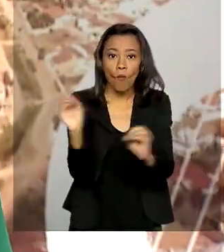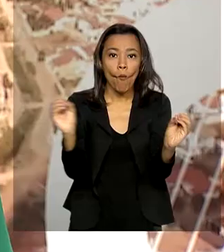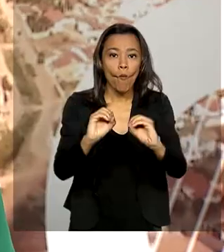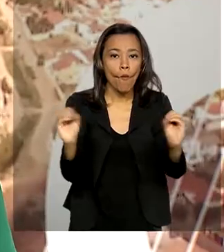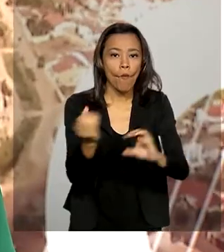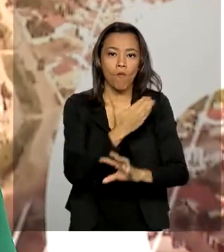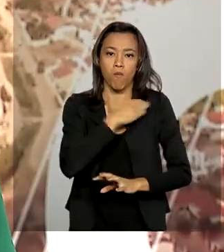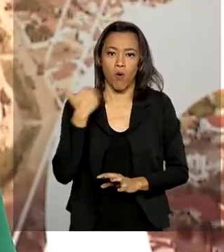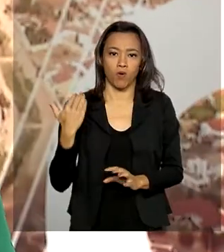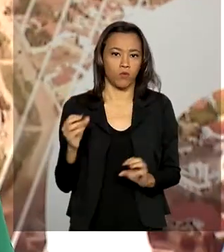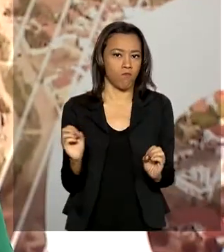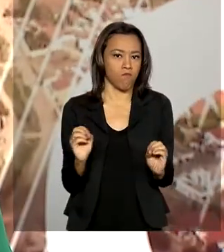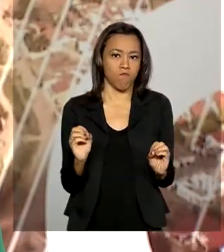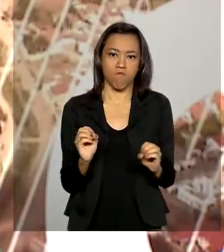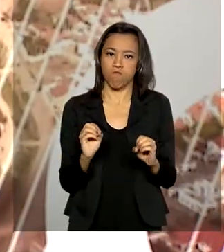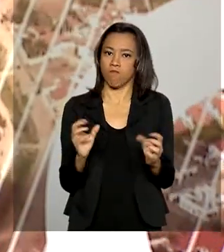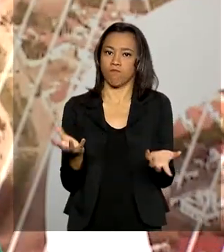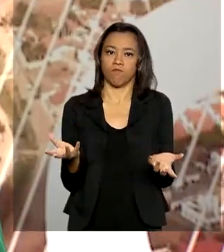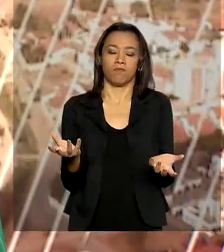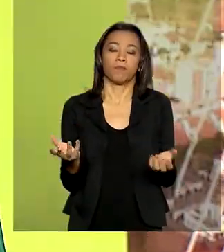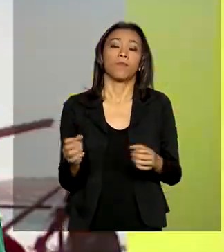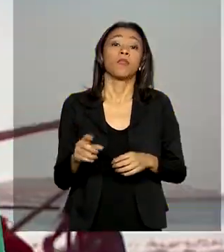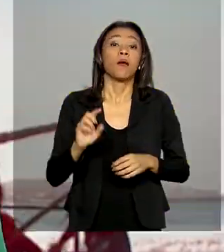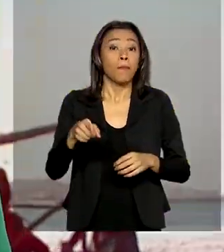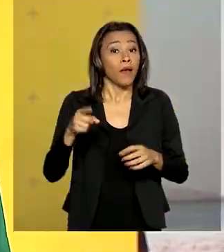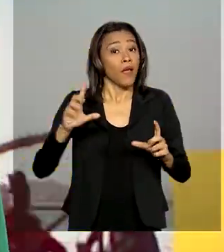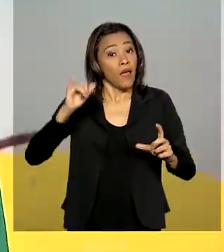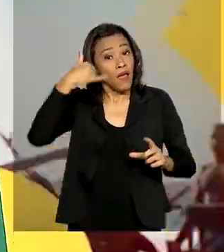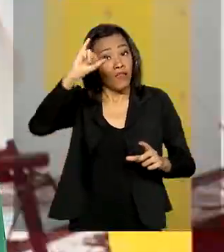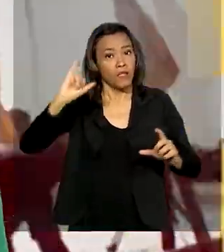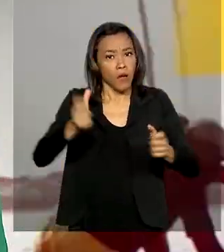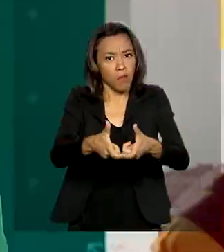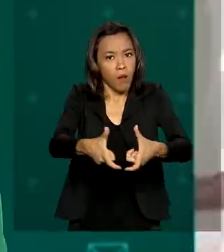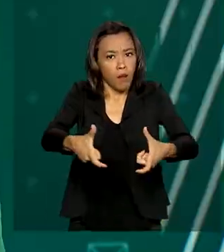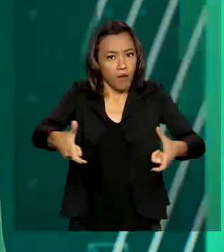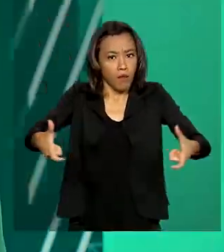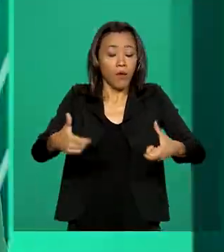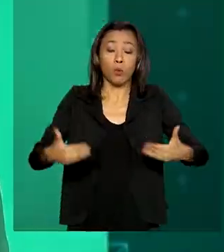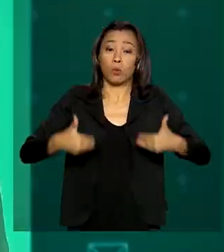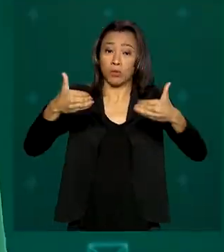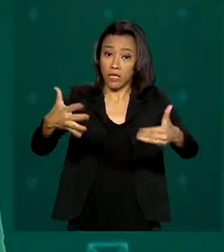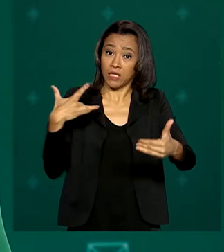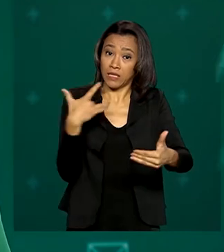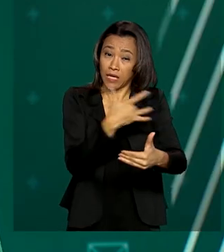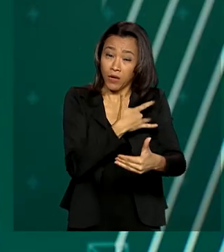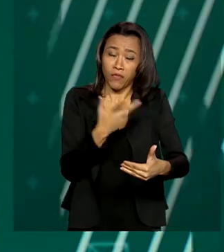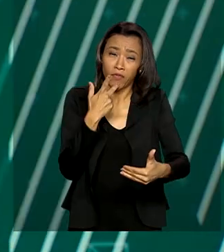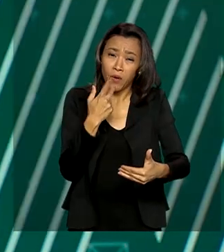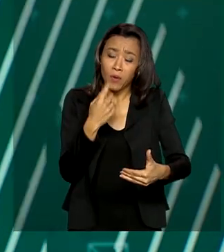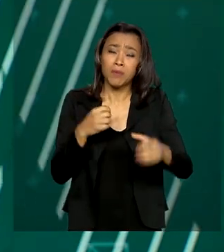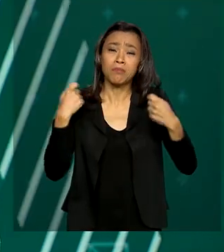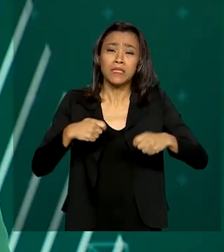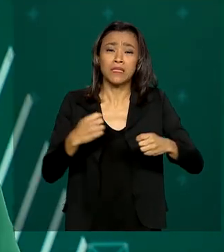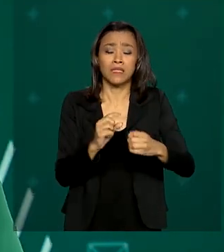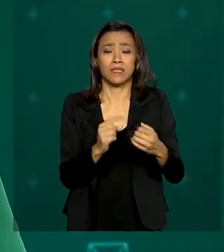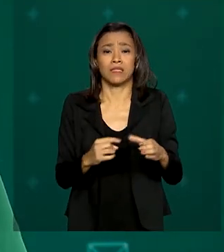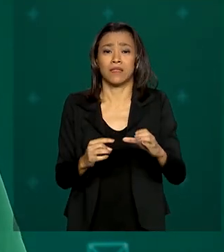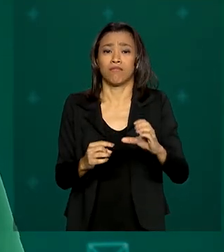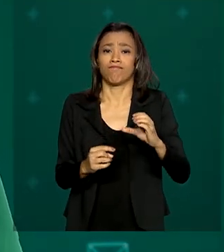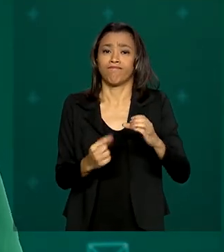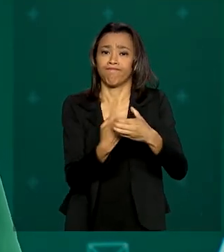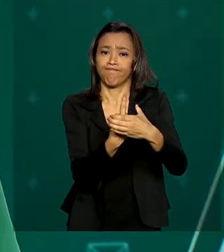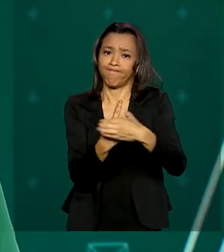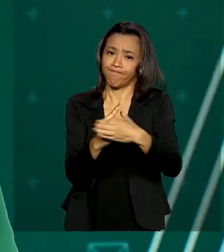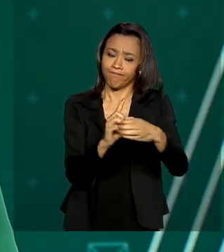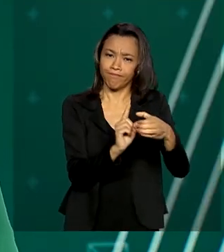mortes pela doença. Para impedir o aumento de casos, o Ministério ressaltou a importância do distanciamento social e destacou